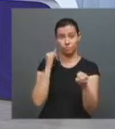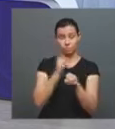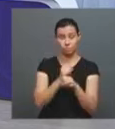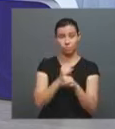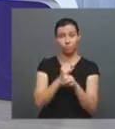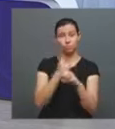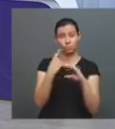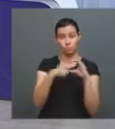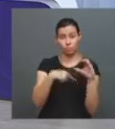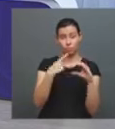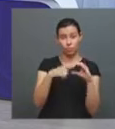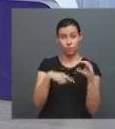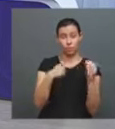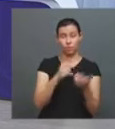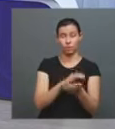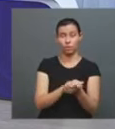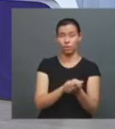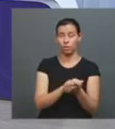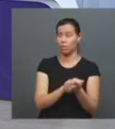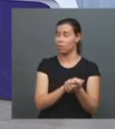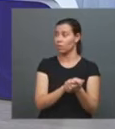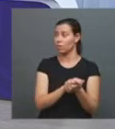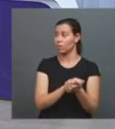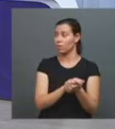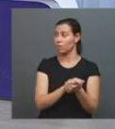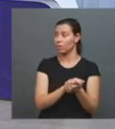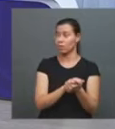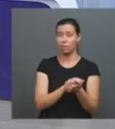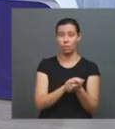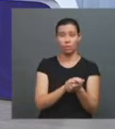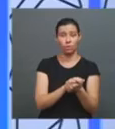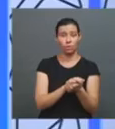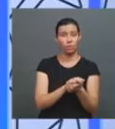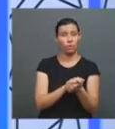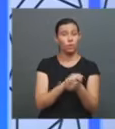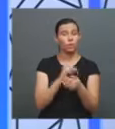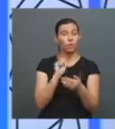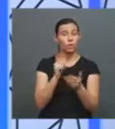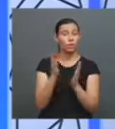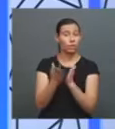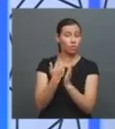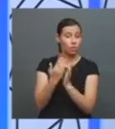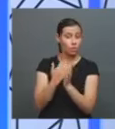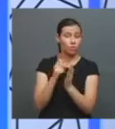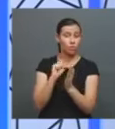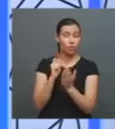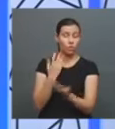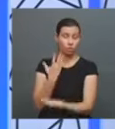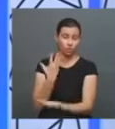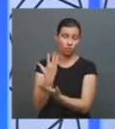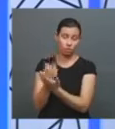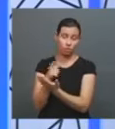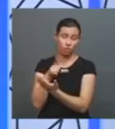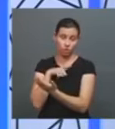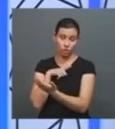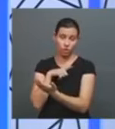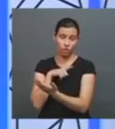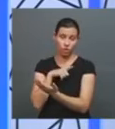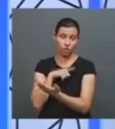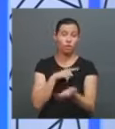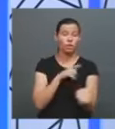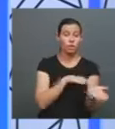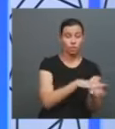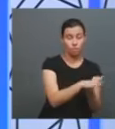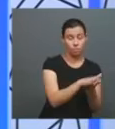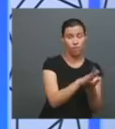livros independentes, num sistema de autopublicação, nessa ideia do livro on demand. Você tem o e-book deles e você tem o livro impresso para